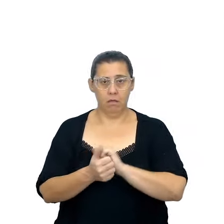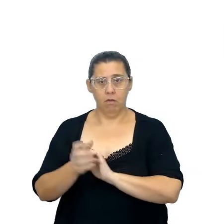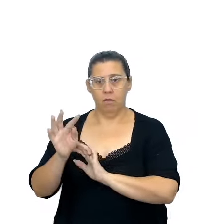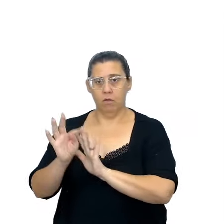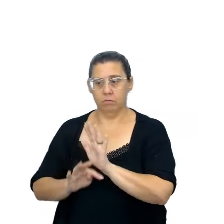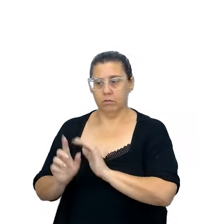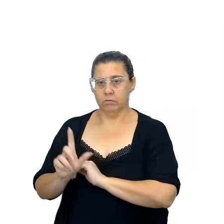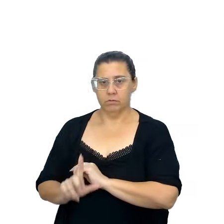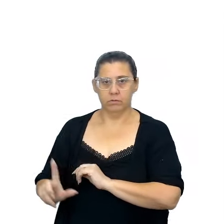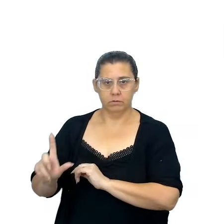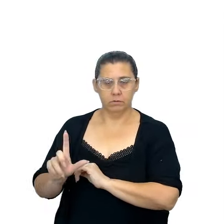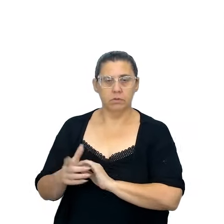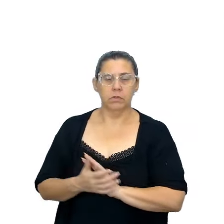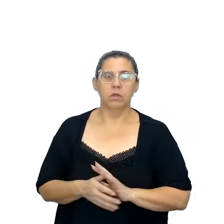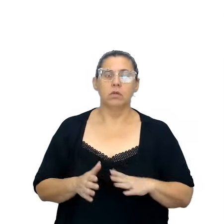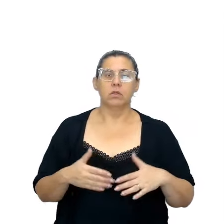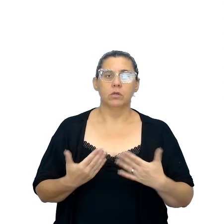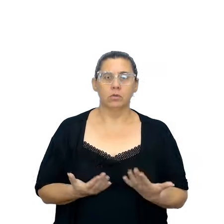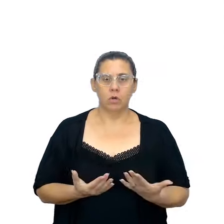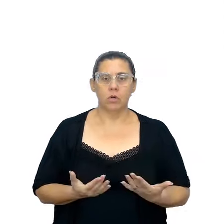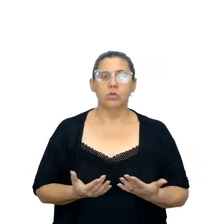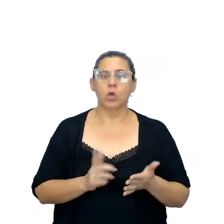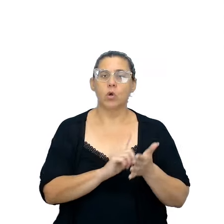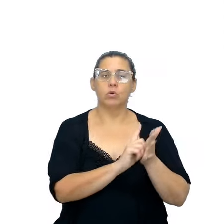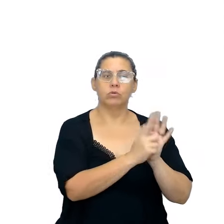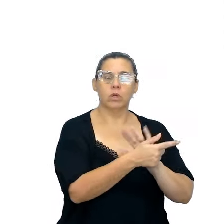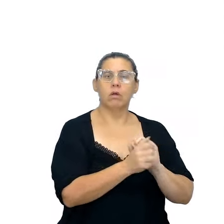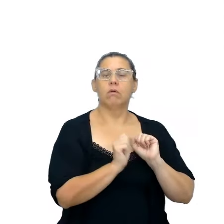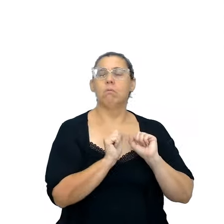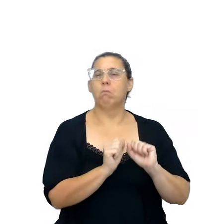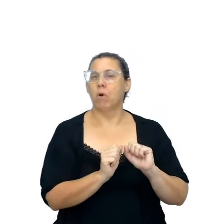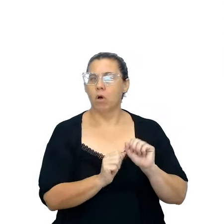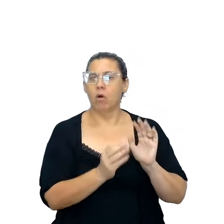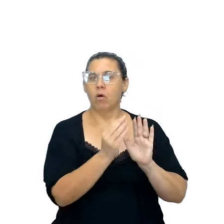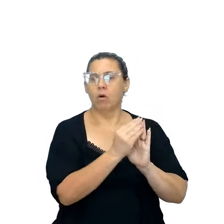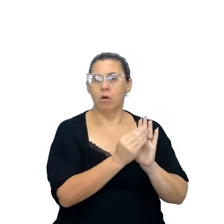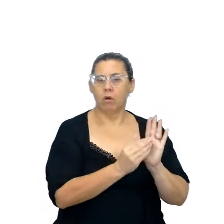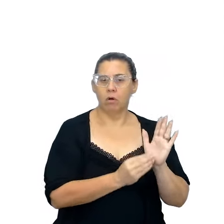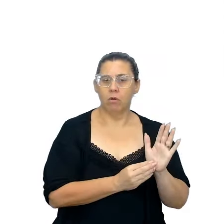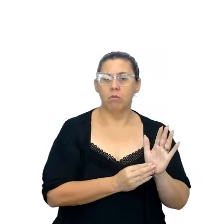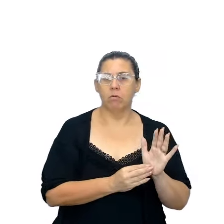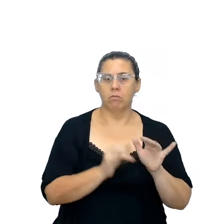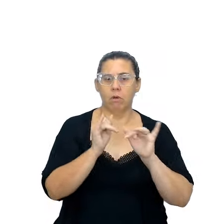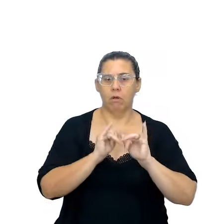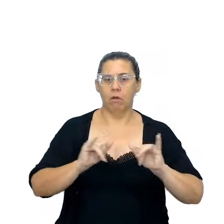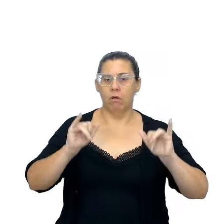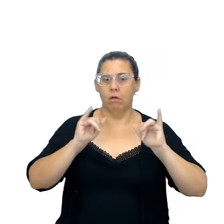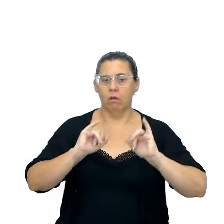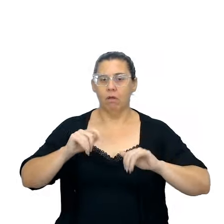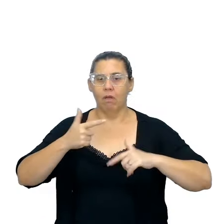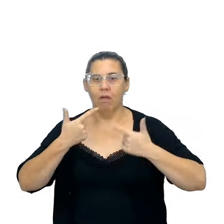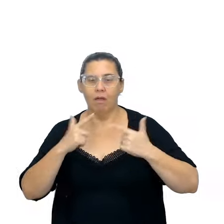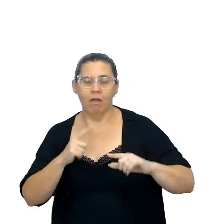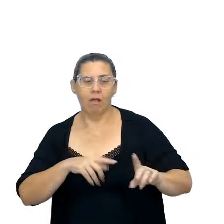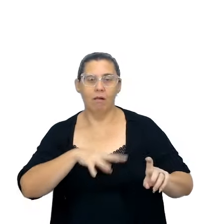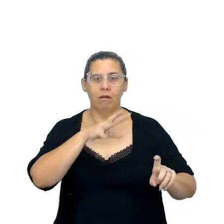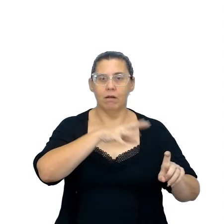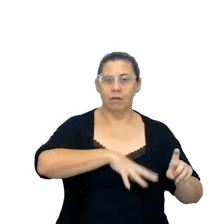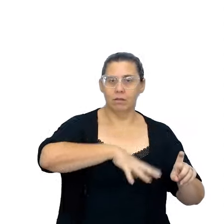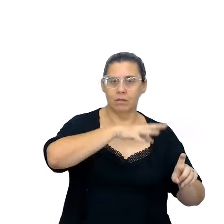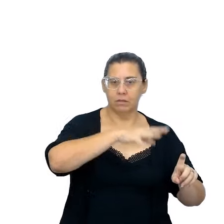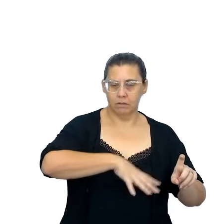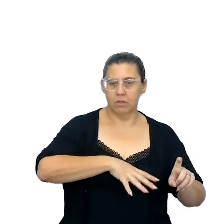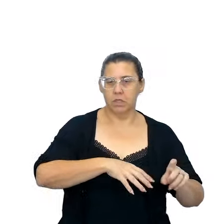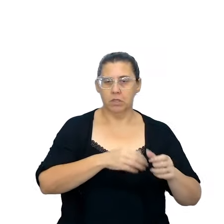texto literário, cujo gênero textual poderá ser conto de humor, mito, narrativas de